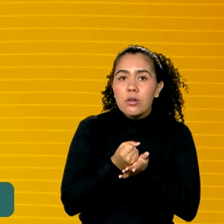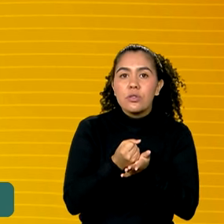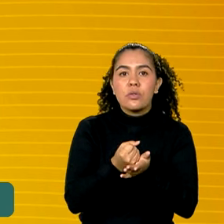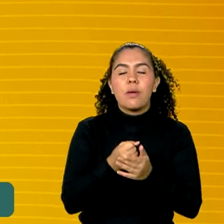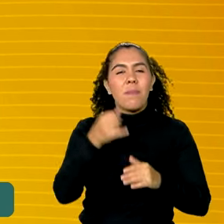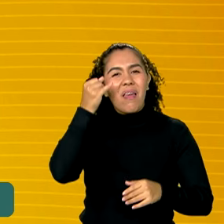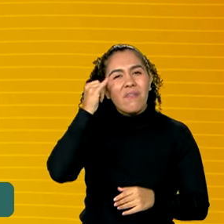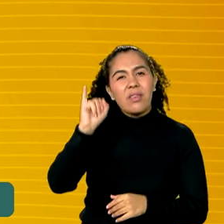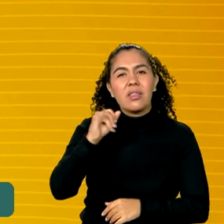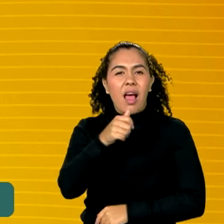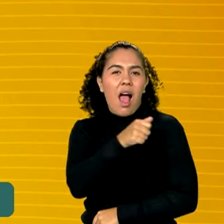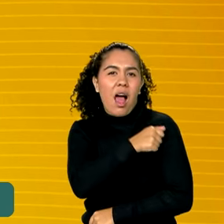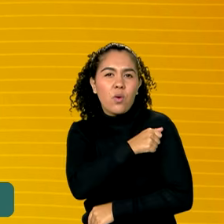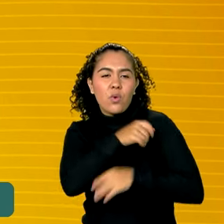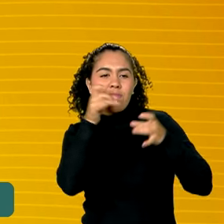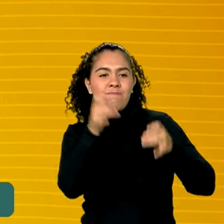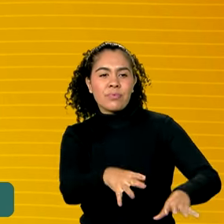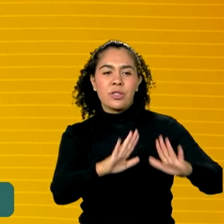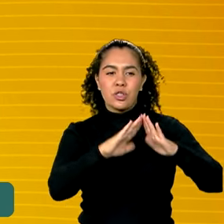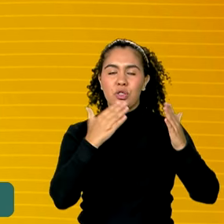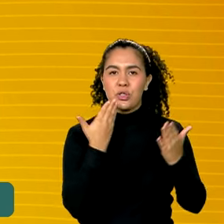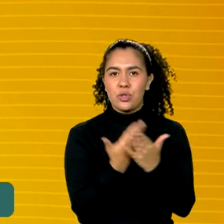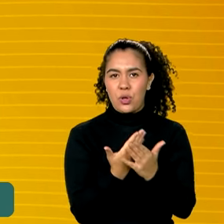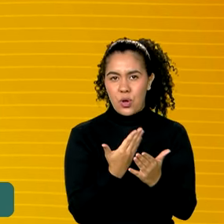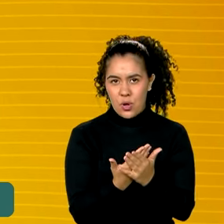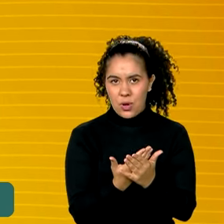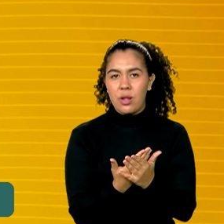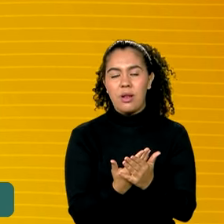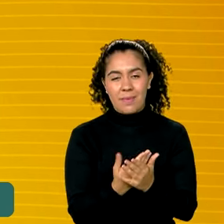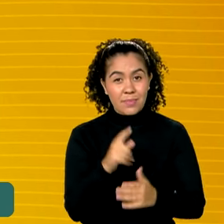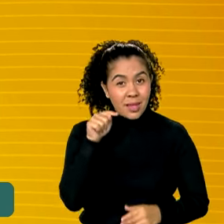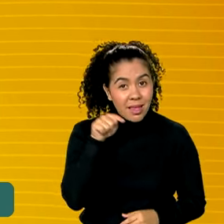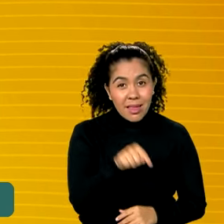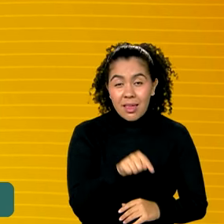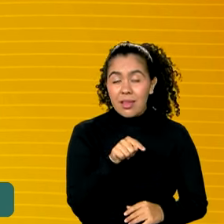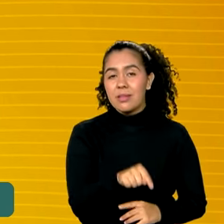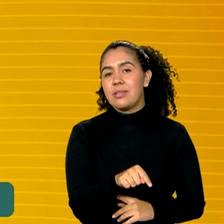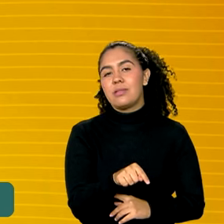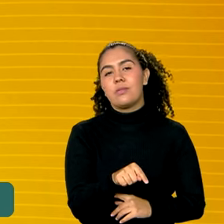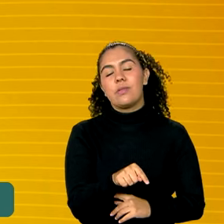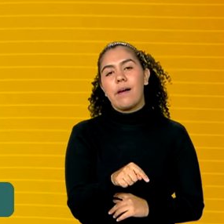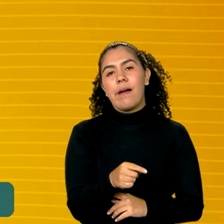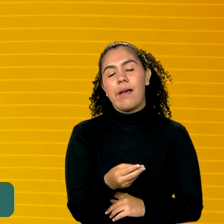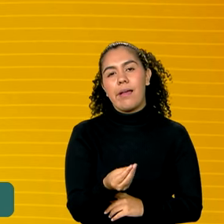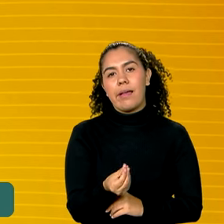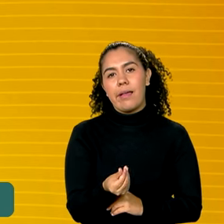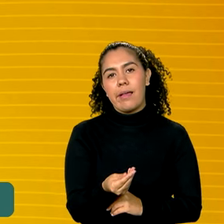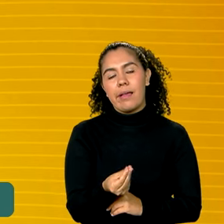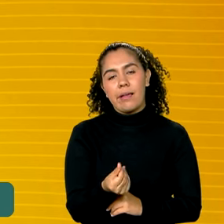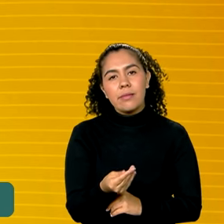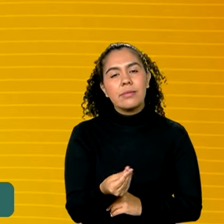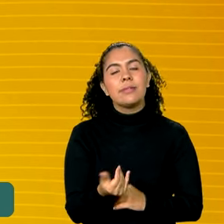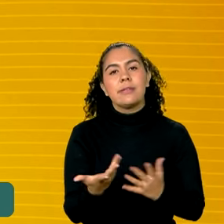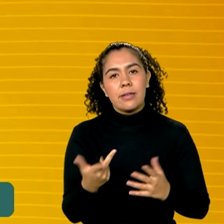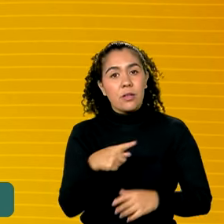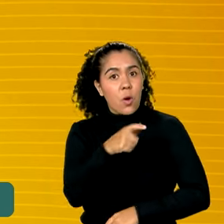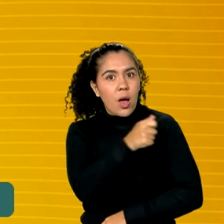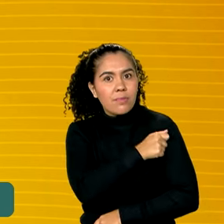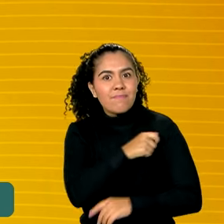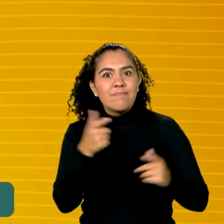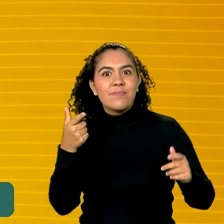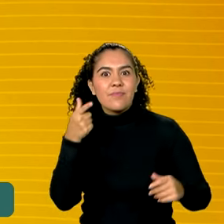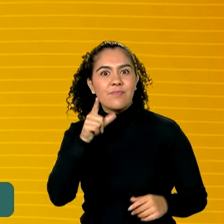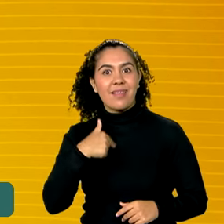evasão escolar porque é um aula a mais que permite com que o aluno tenha